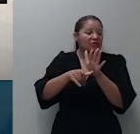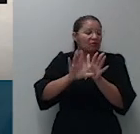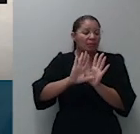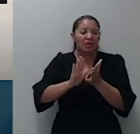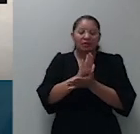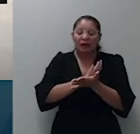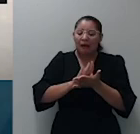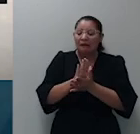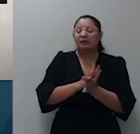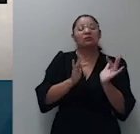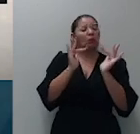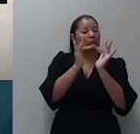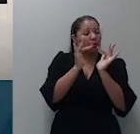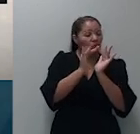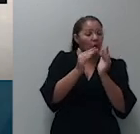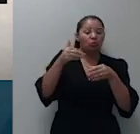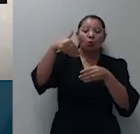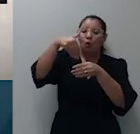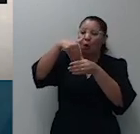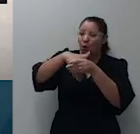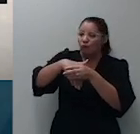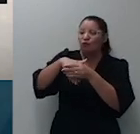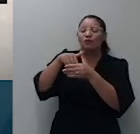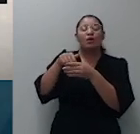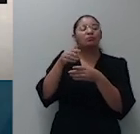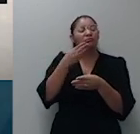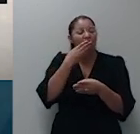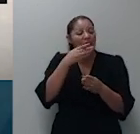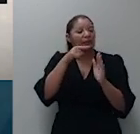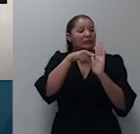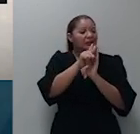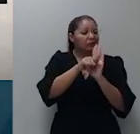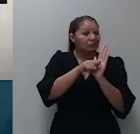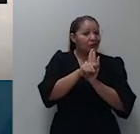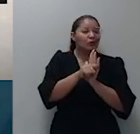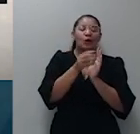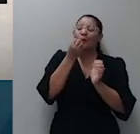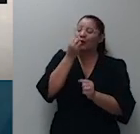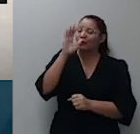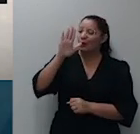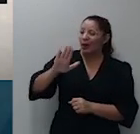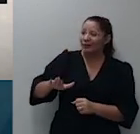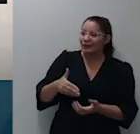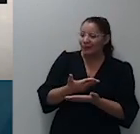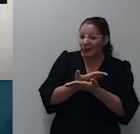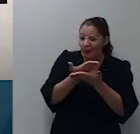os votos em lista e desejo a todos uma excelente tarde e uma excelente sessão.